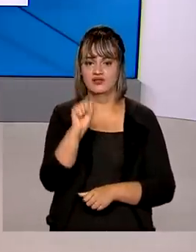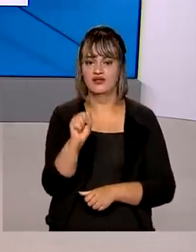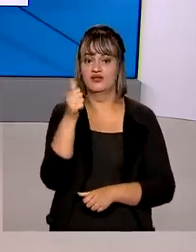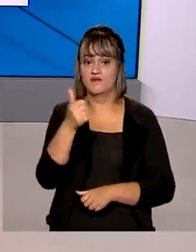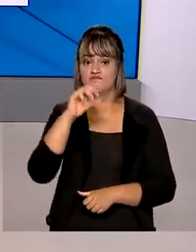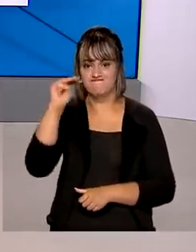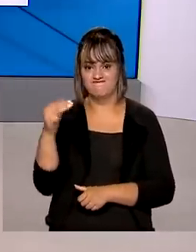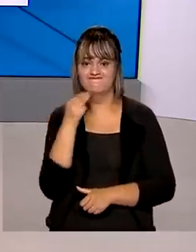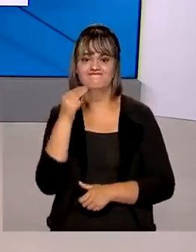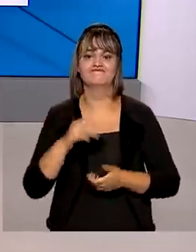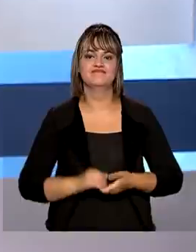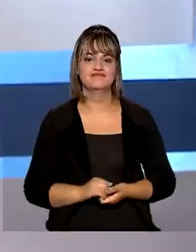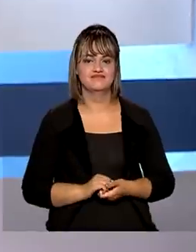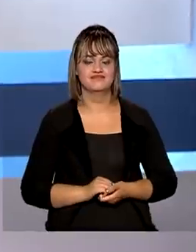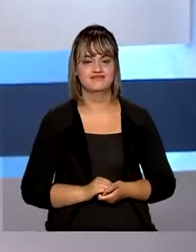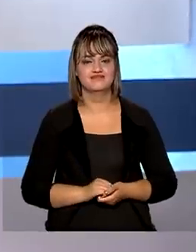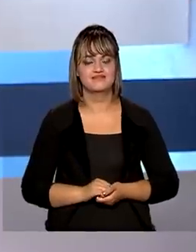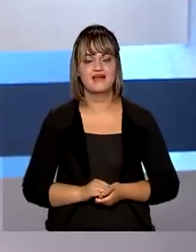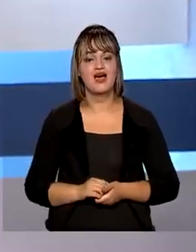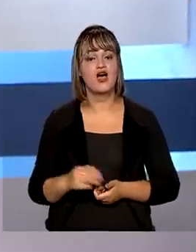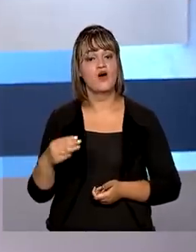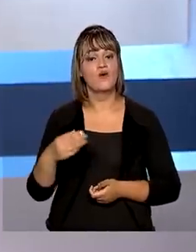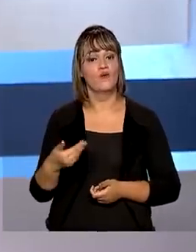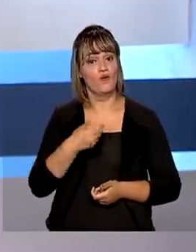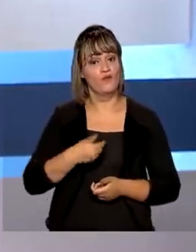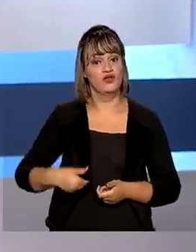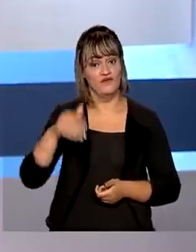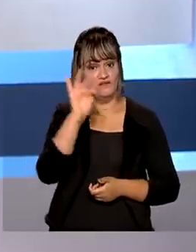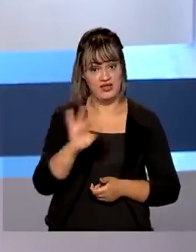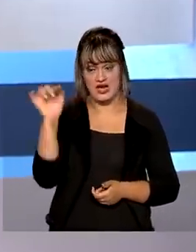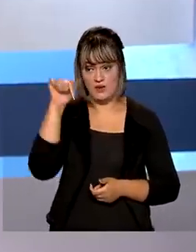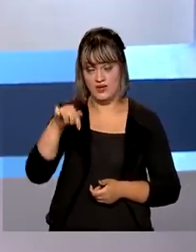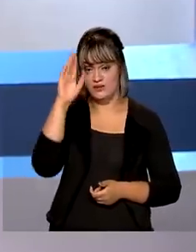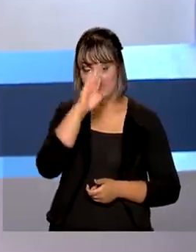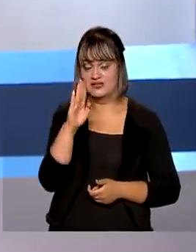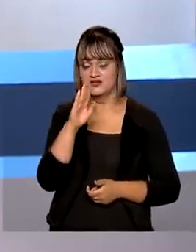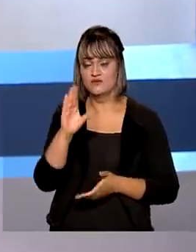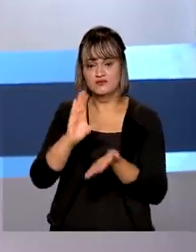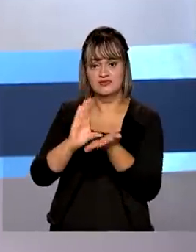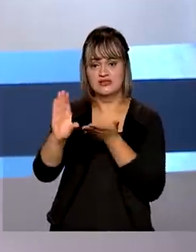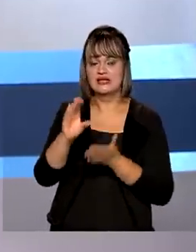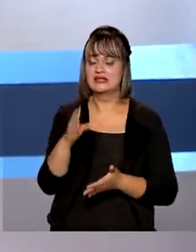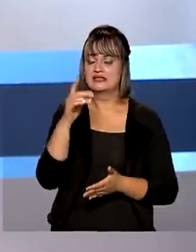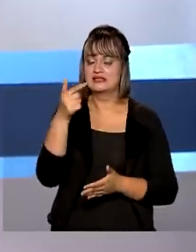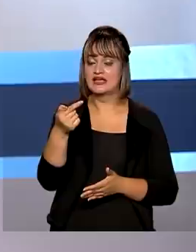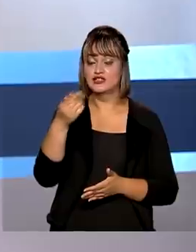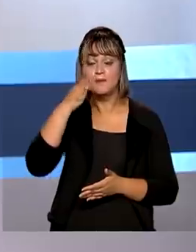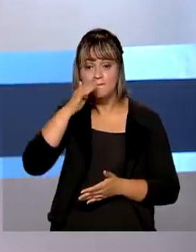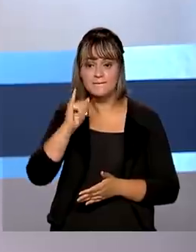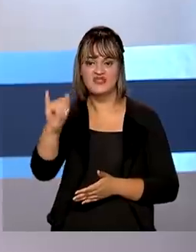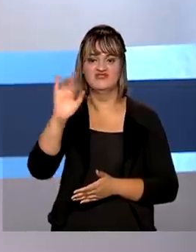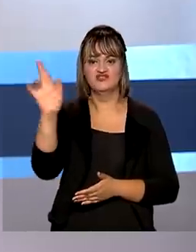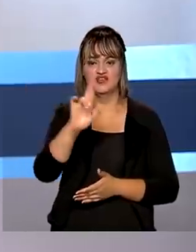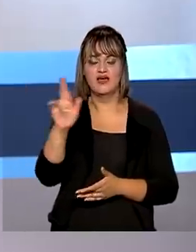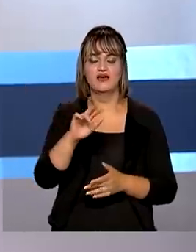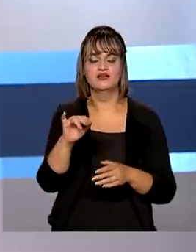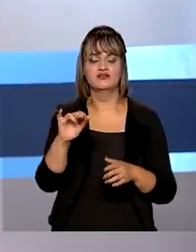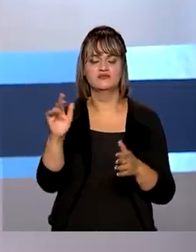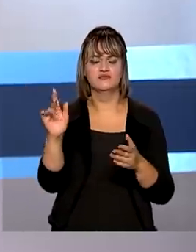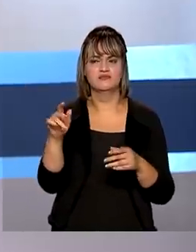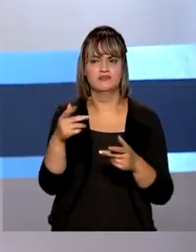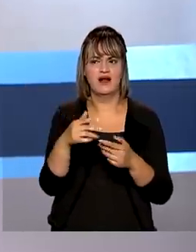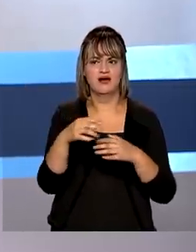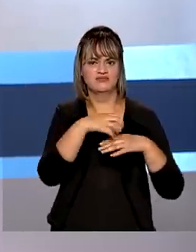81 milhões. O governo federal tem disponível 7 bilhões de reais para investir em mobilidade urbana.